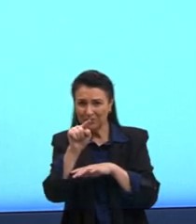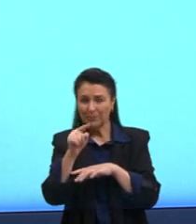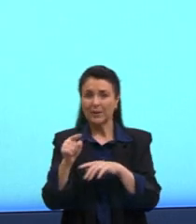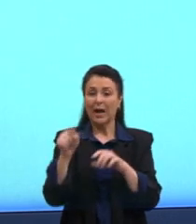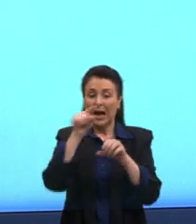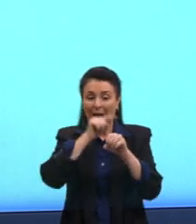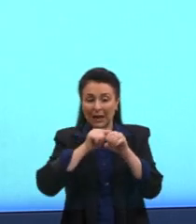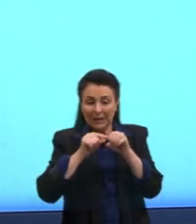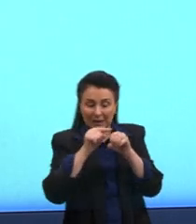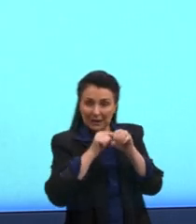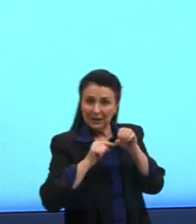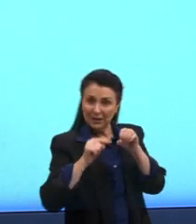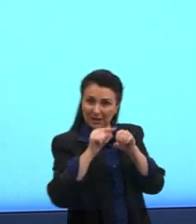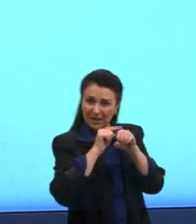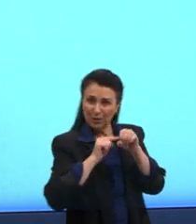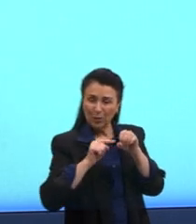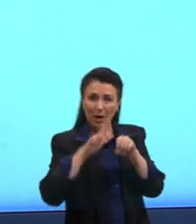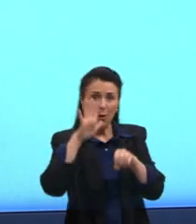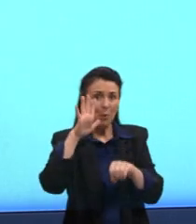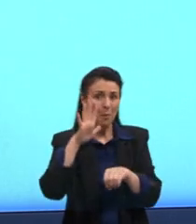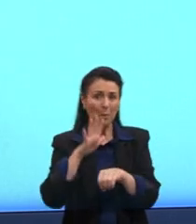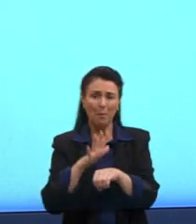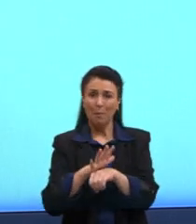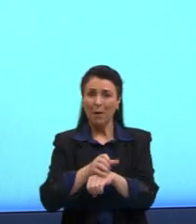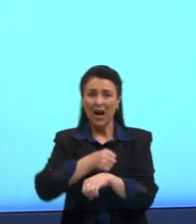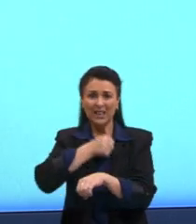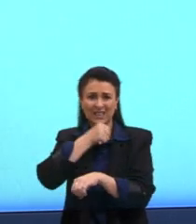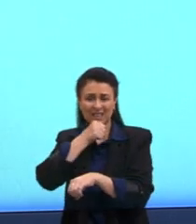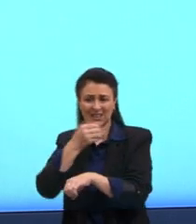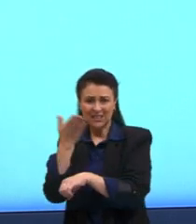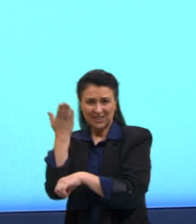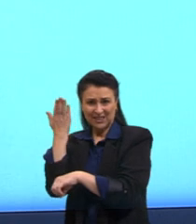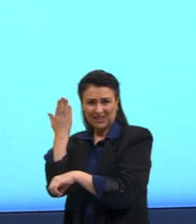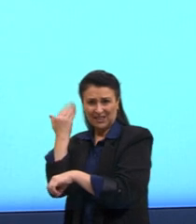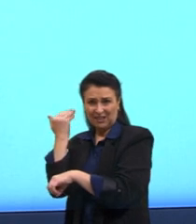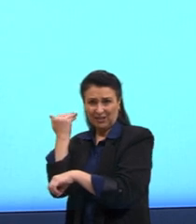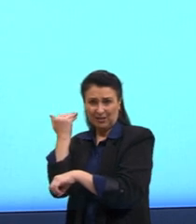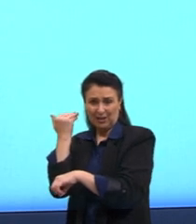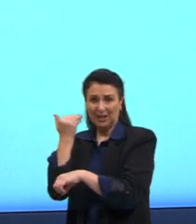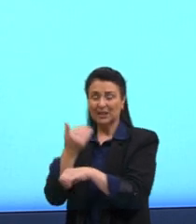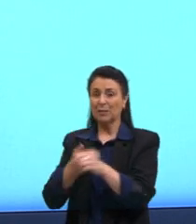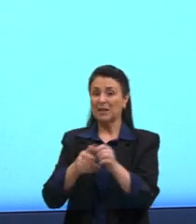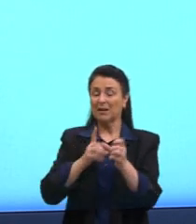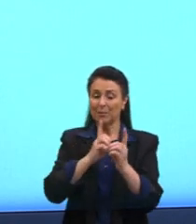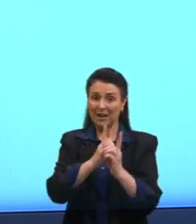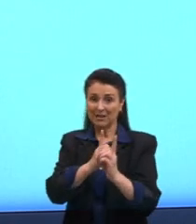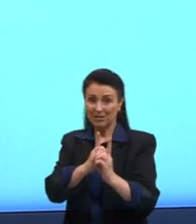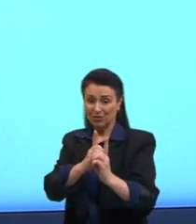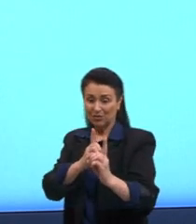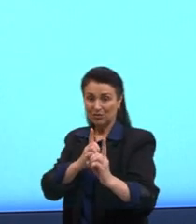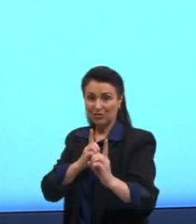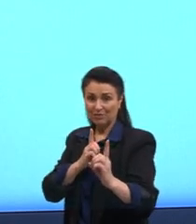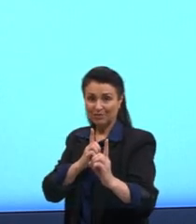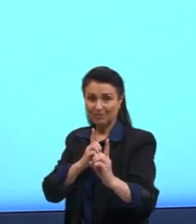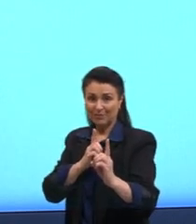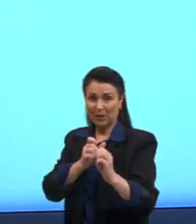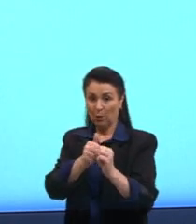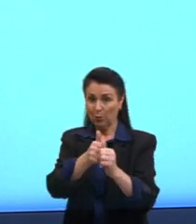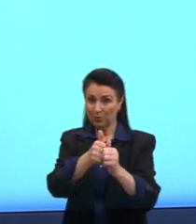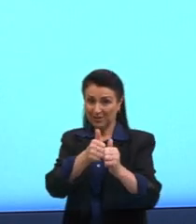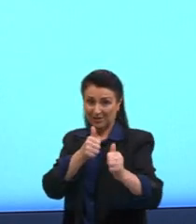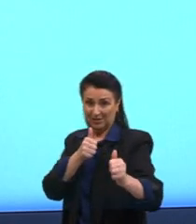esse tecido, ele é mais antigo e mais distante do câmbio. Ele é desprovido de atividade